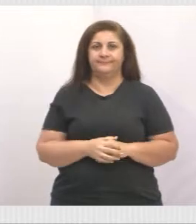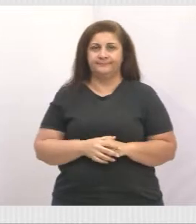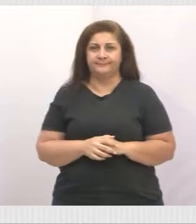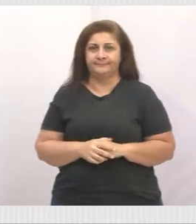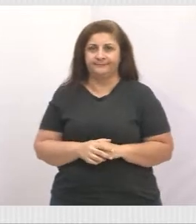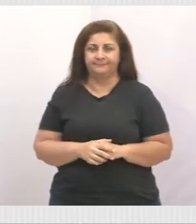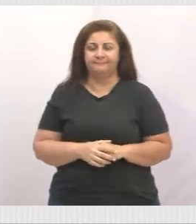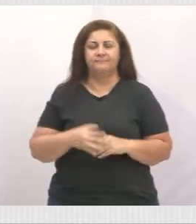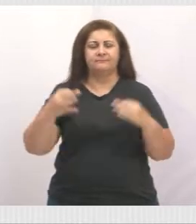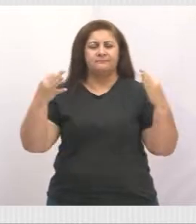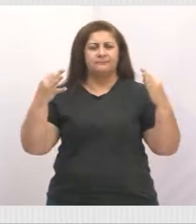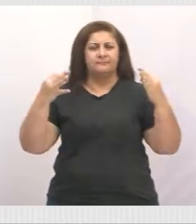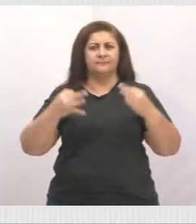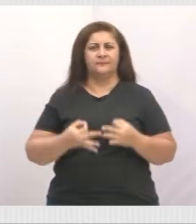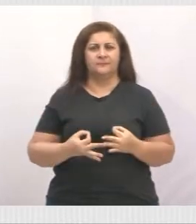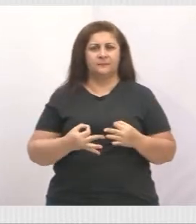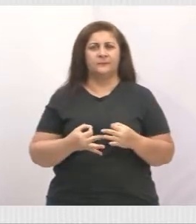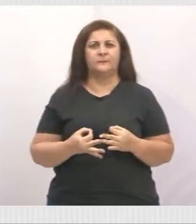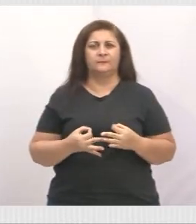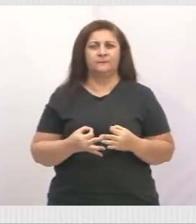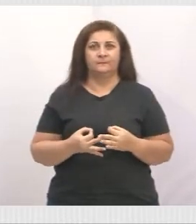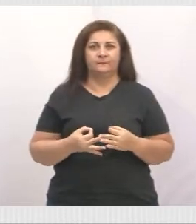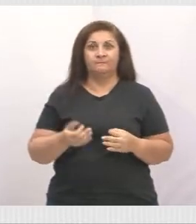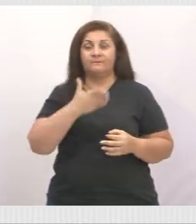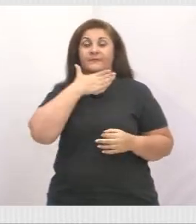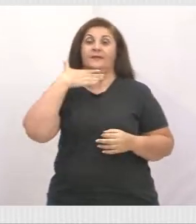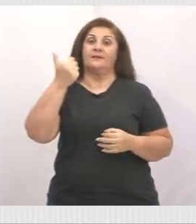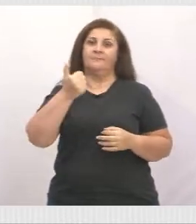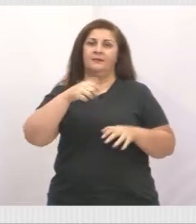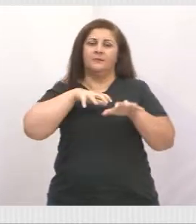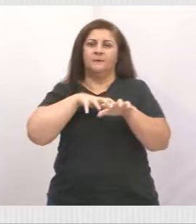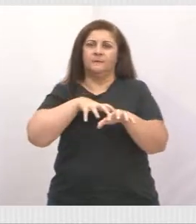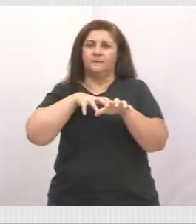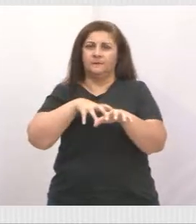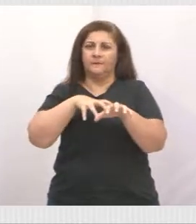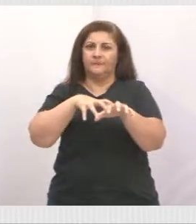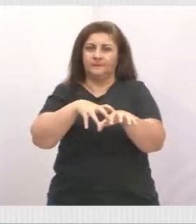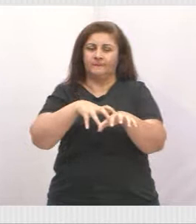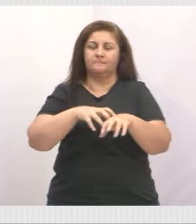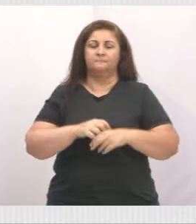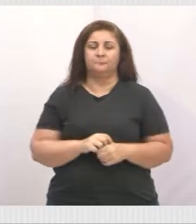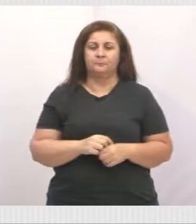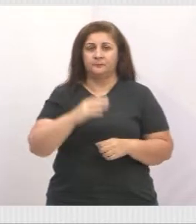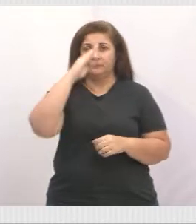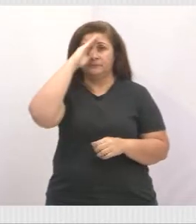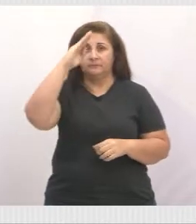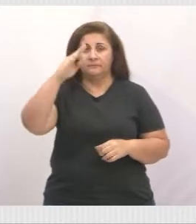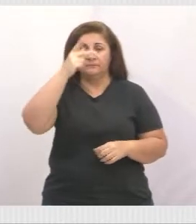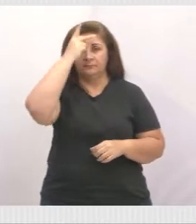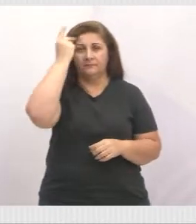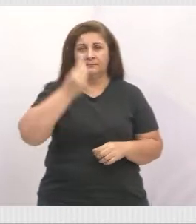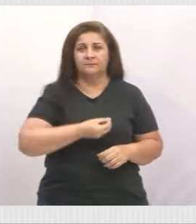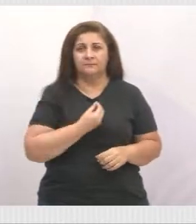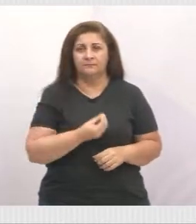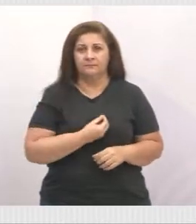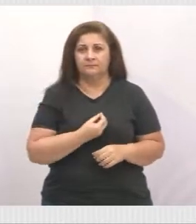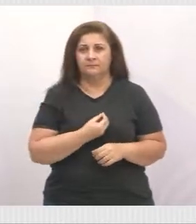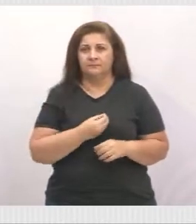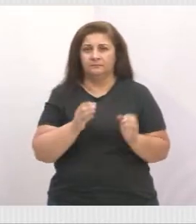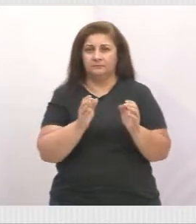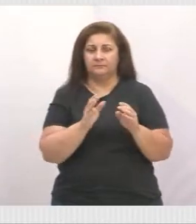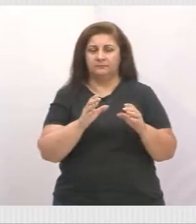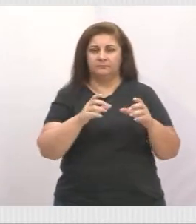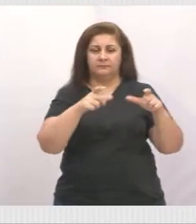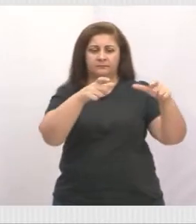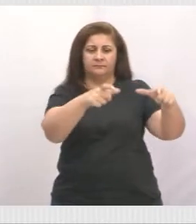que com certeza irão desafogar todo o trânsito ali, principalmente quem mora na região Oeste.